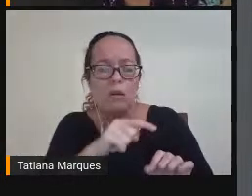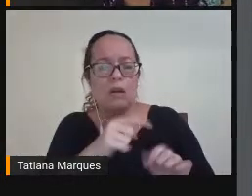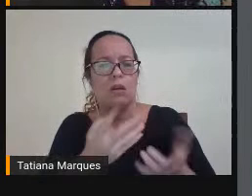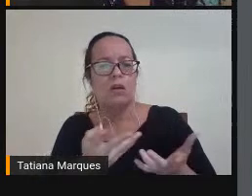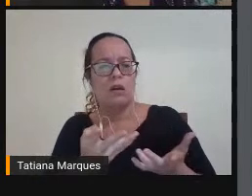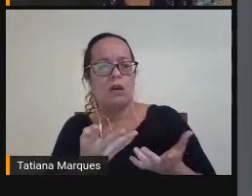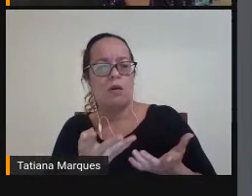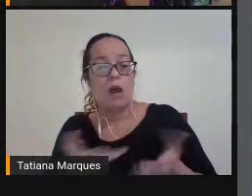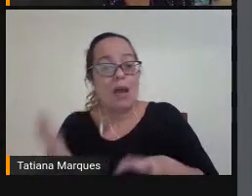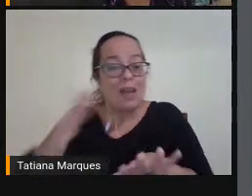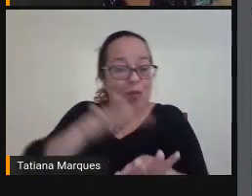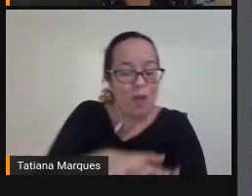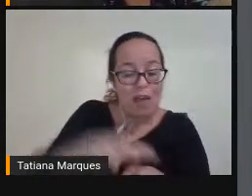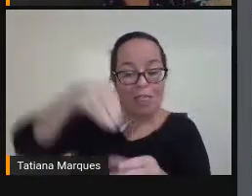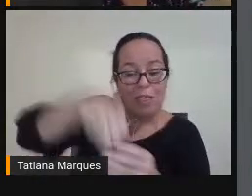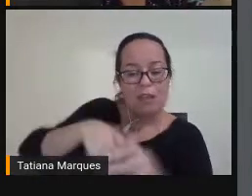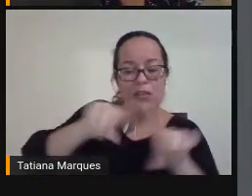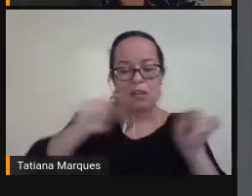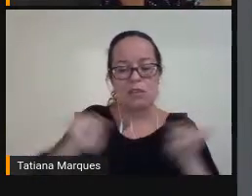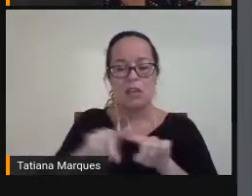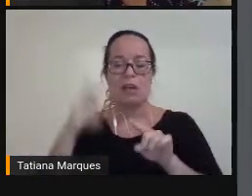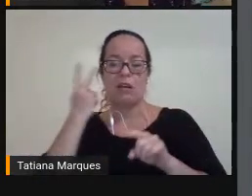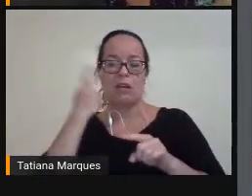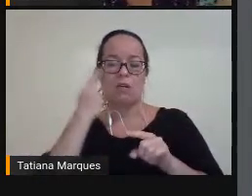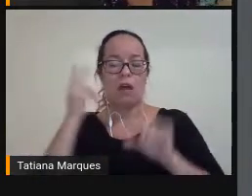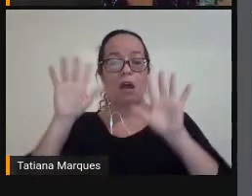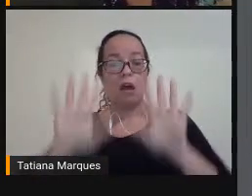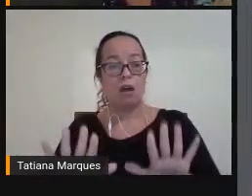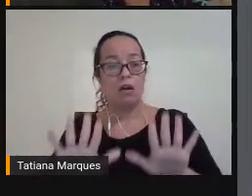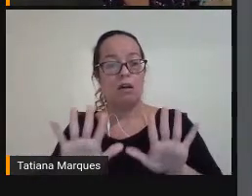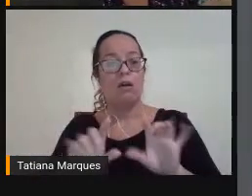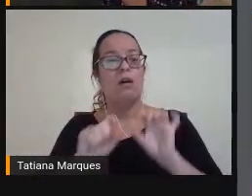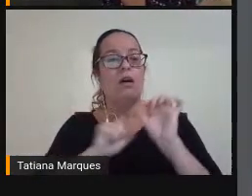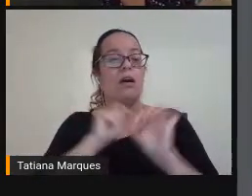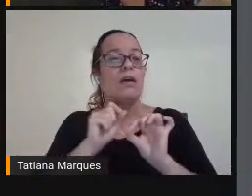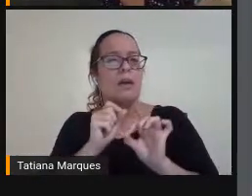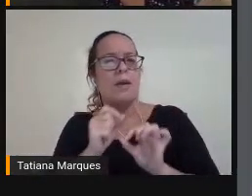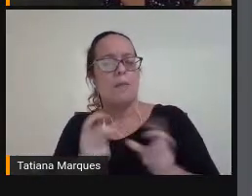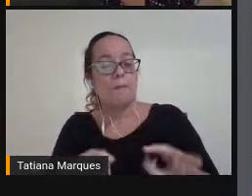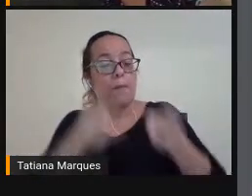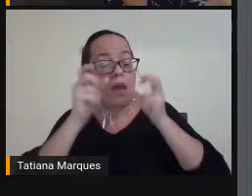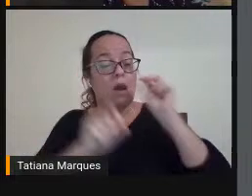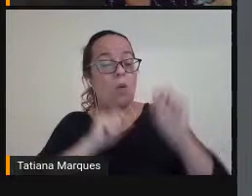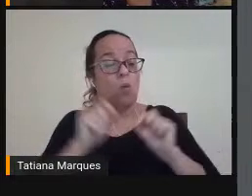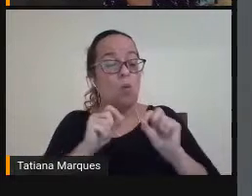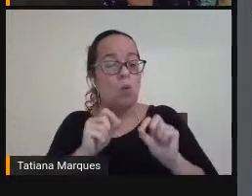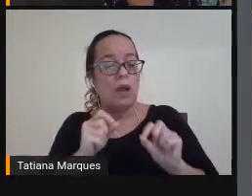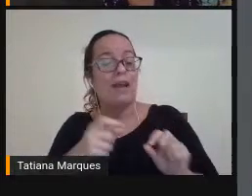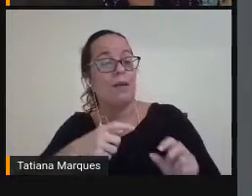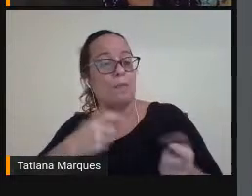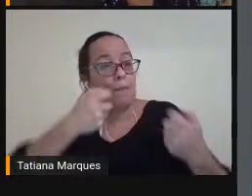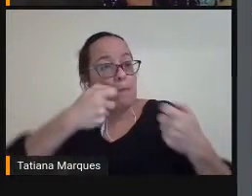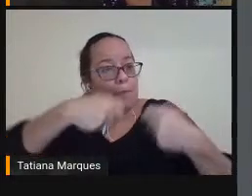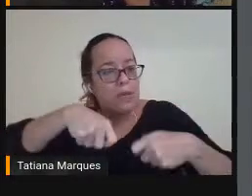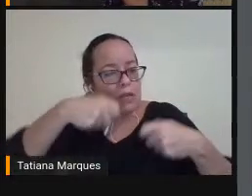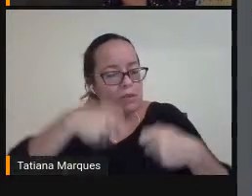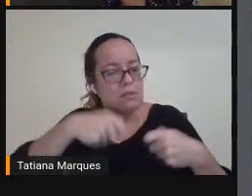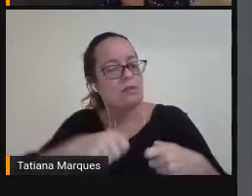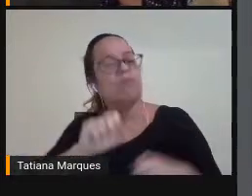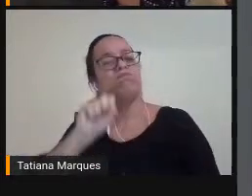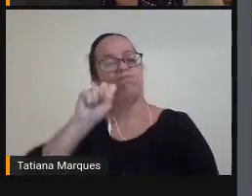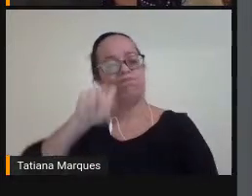inclusão Na sala de aula Mas reconhecendo Que muitas vezes São necessários Sim